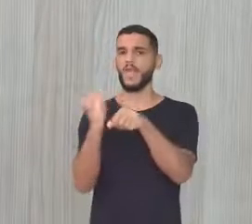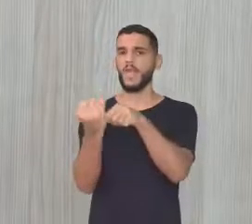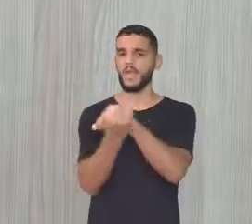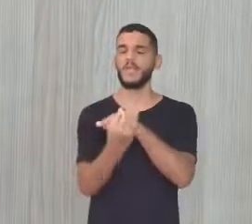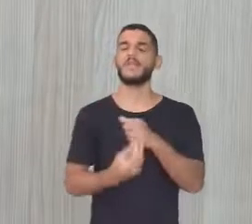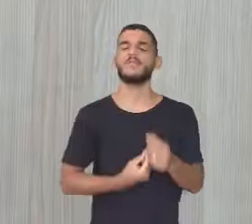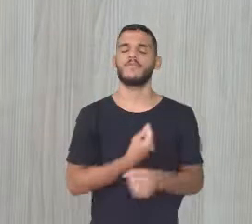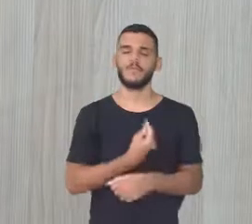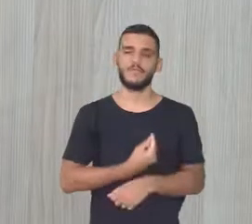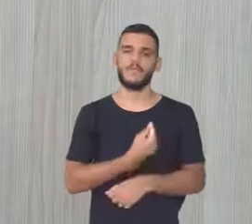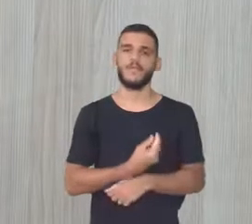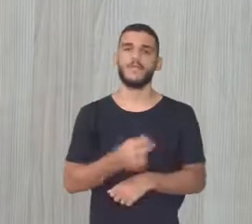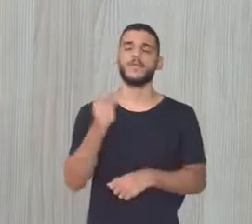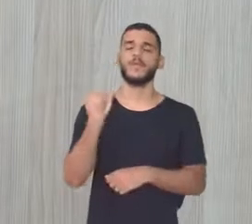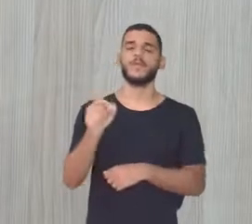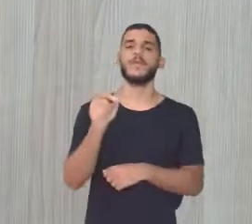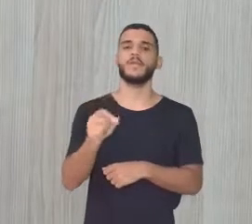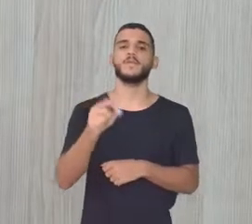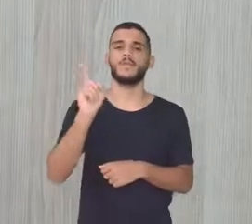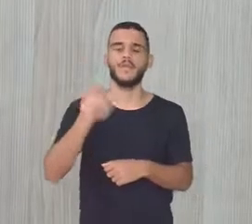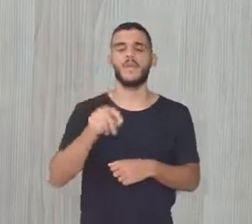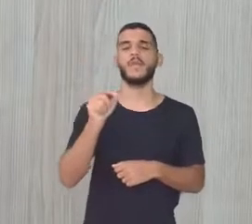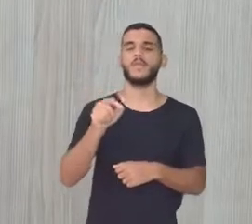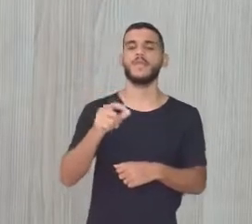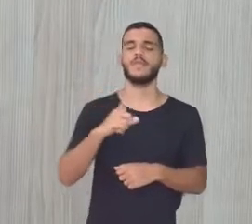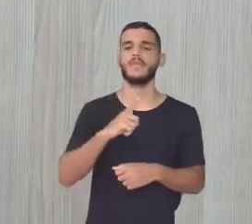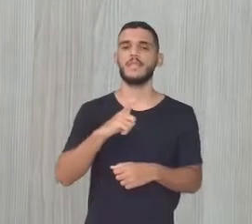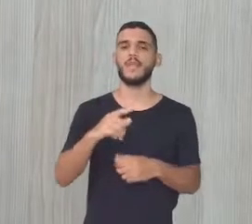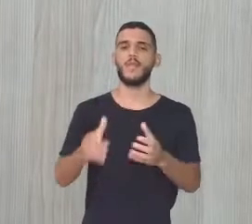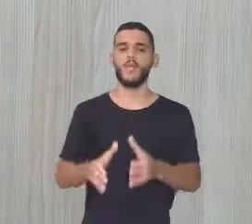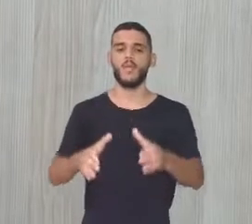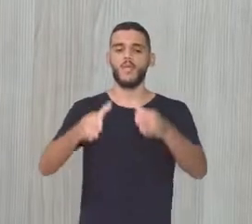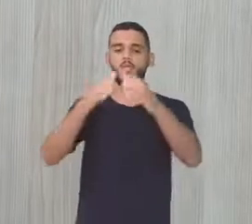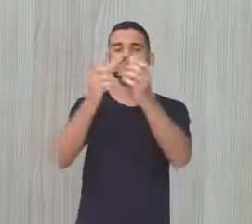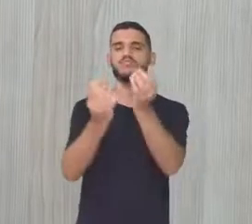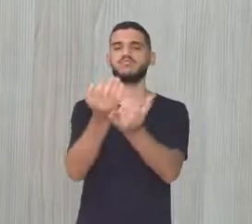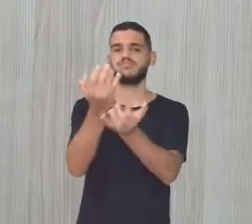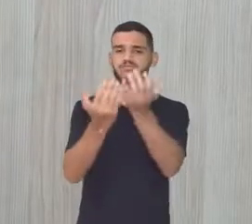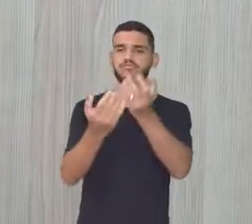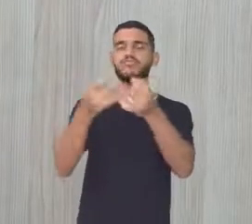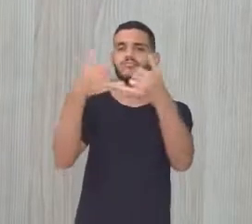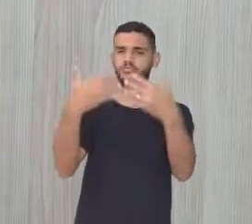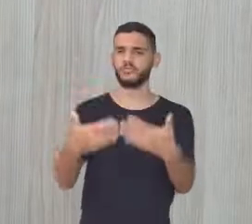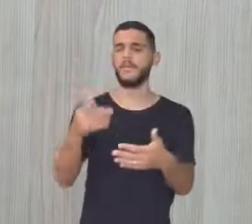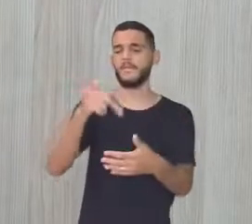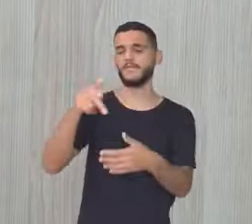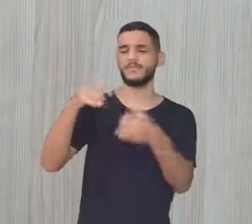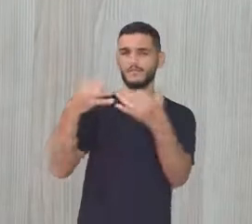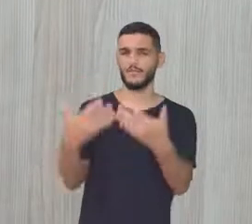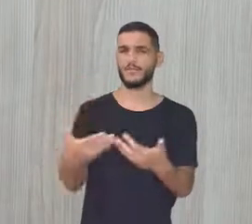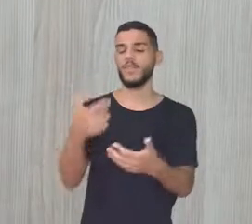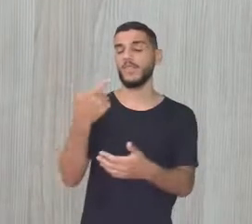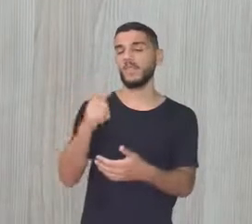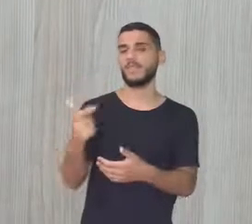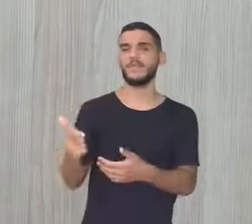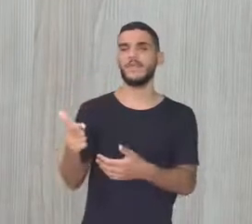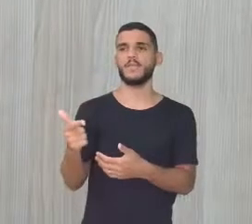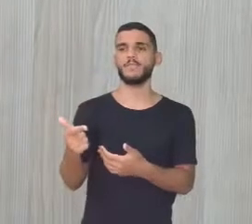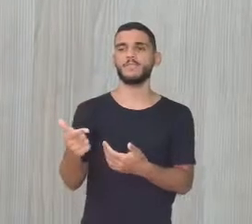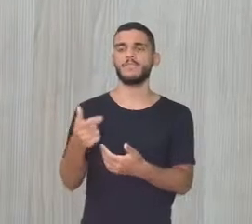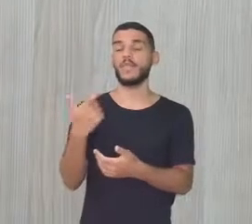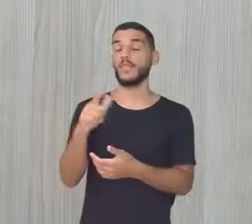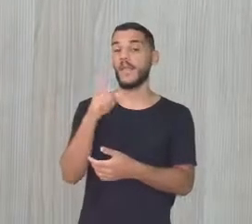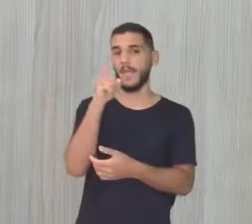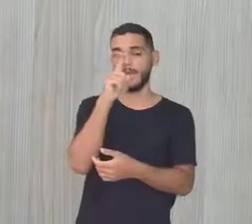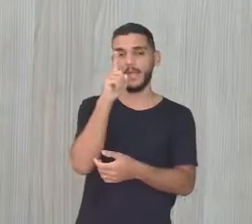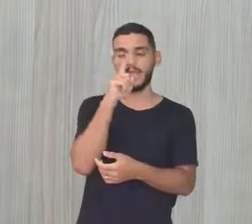aí de ilha É uma ilha vulcânica Como o professor Giorgio Colocou, né Não corre risco,